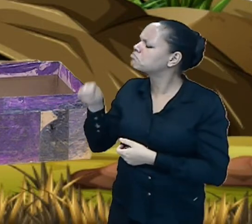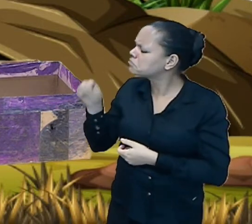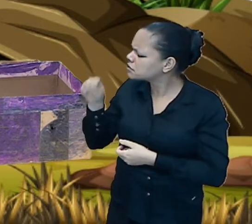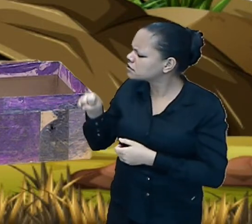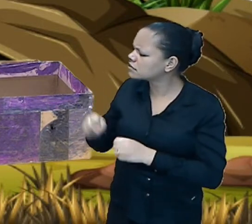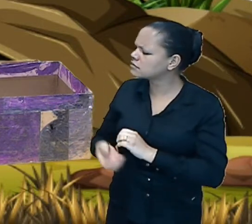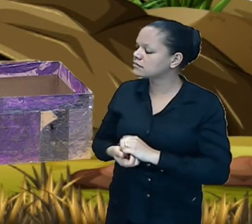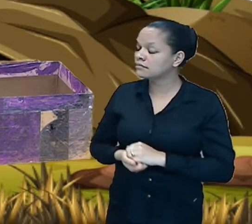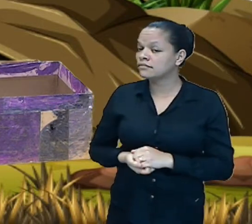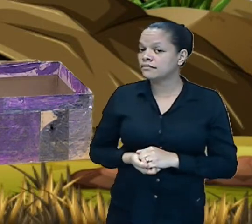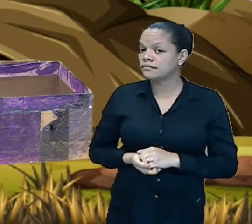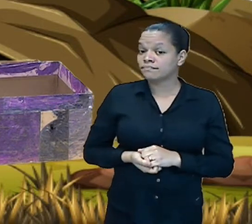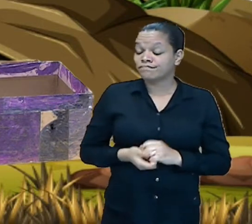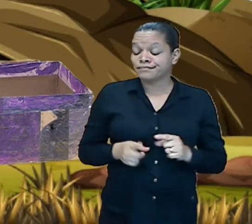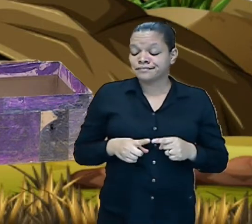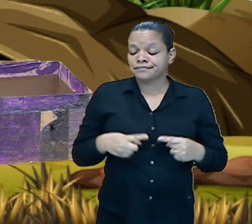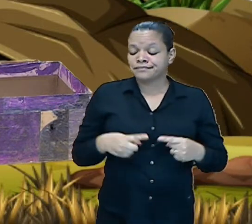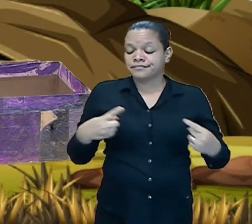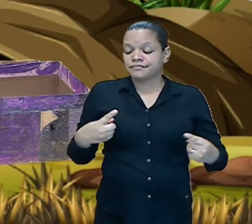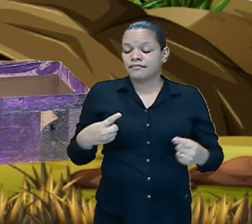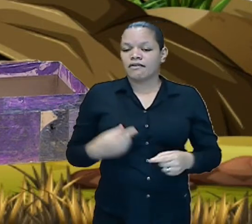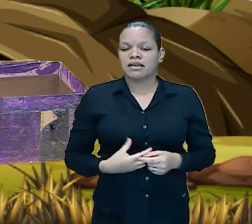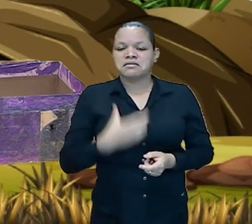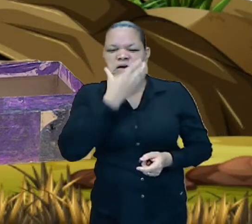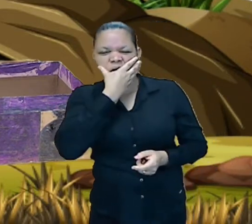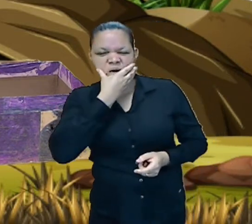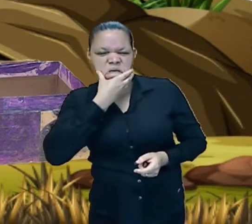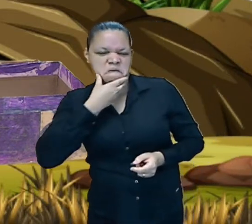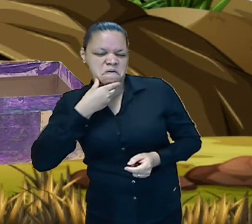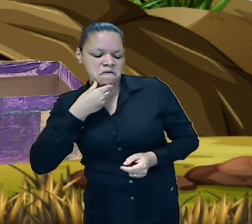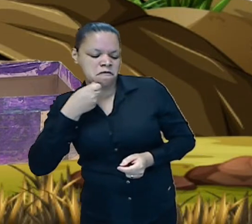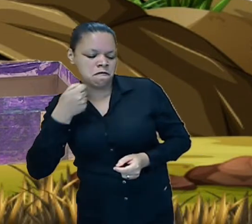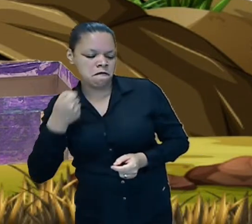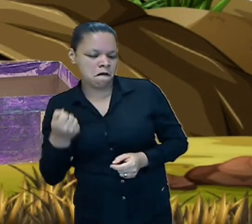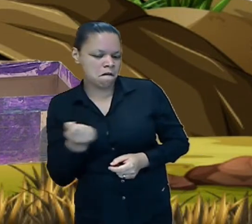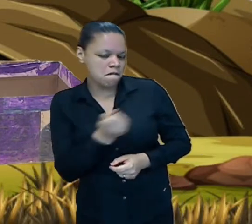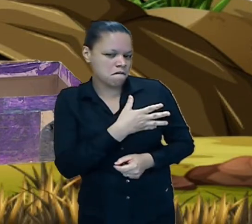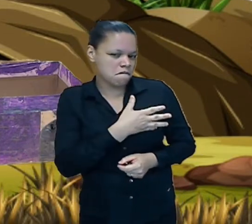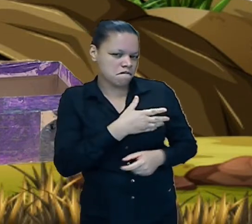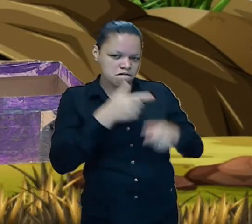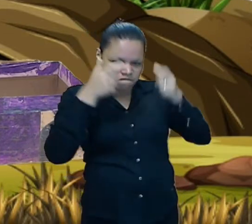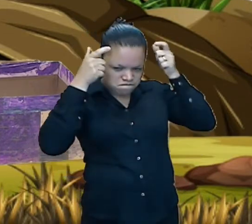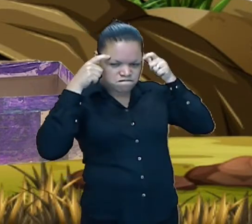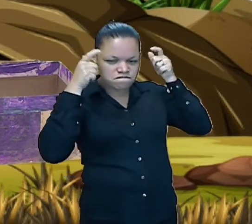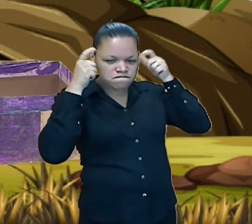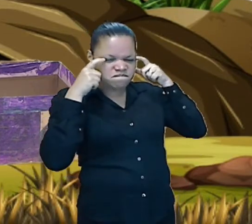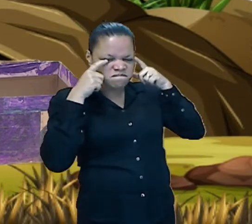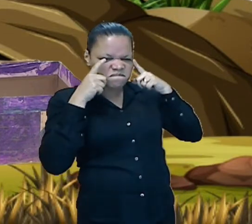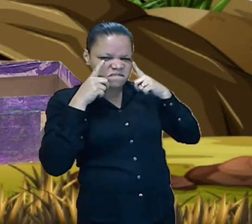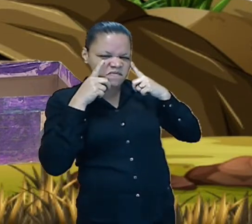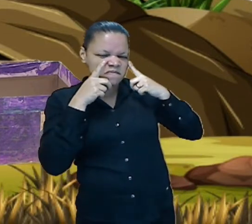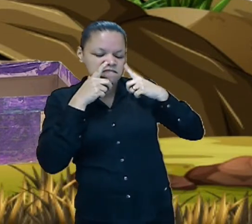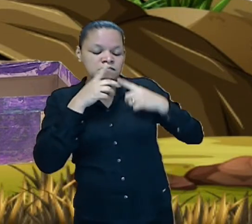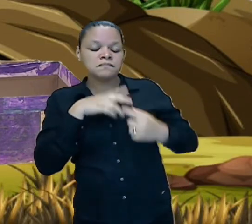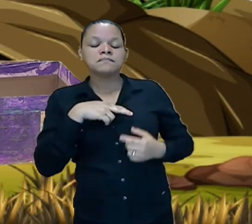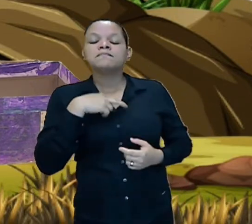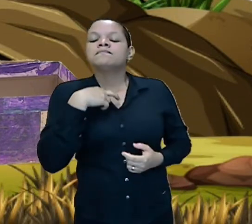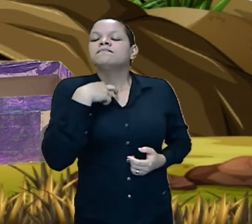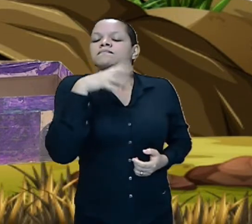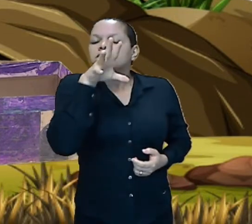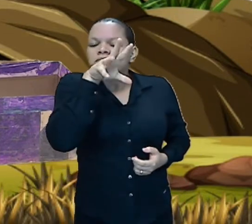ele respirou fundo tirou seu cinto uma espada